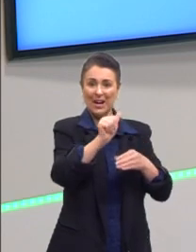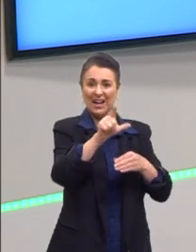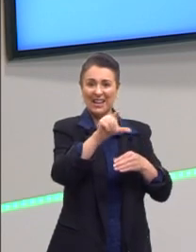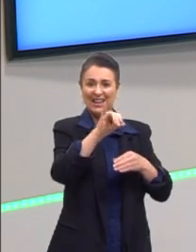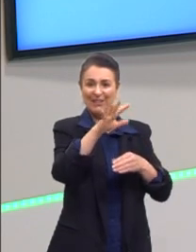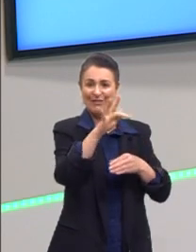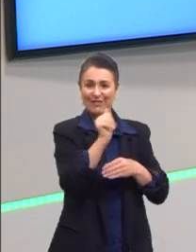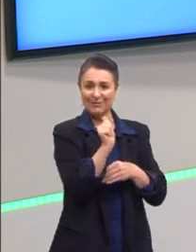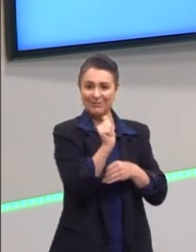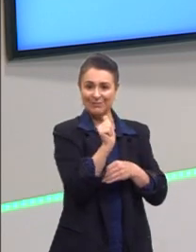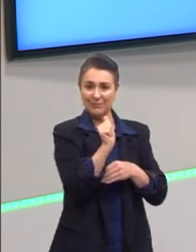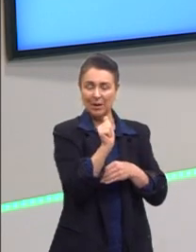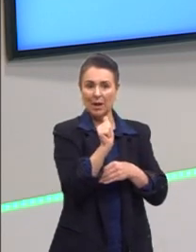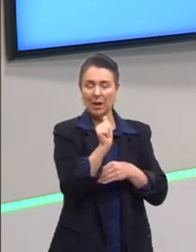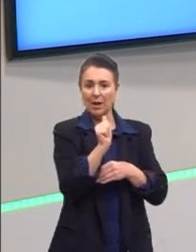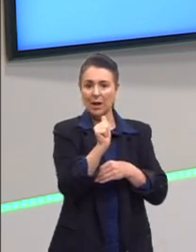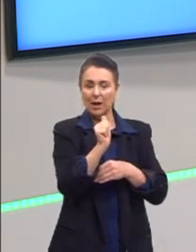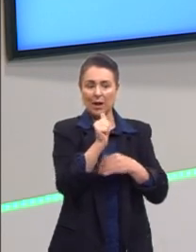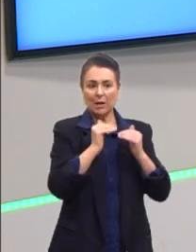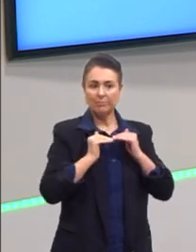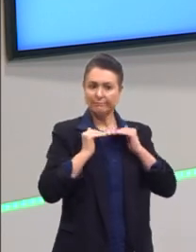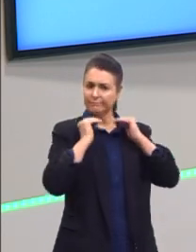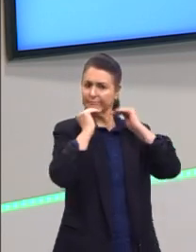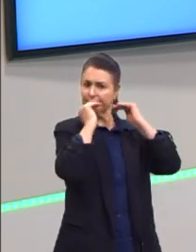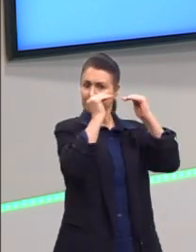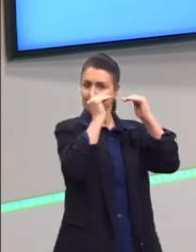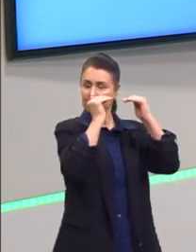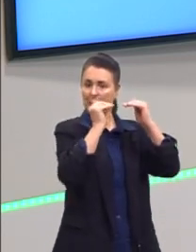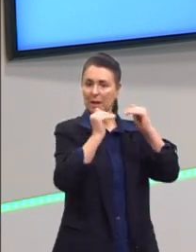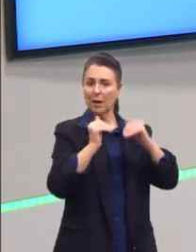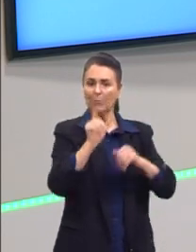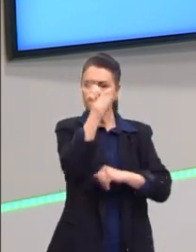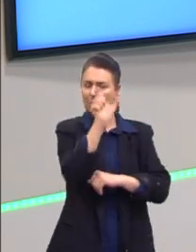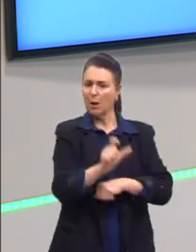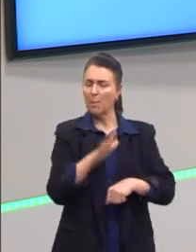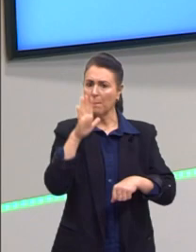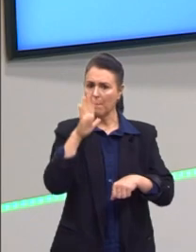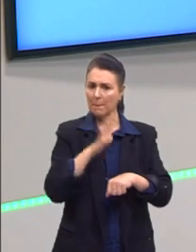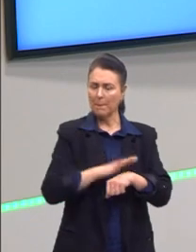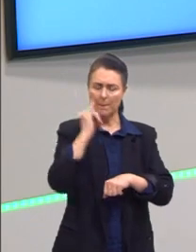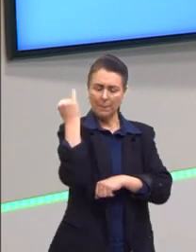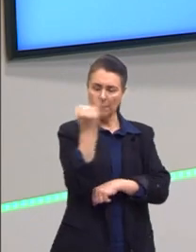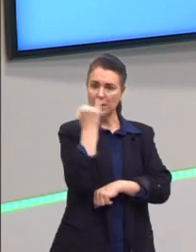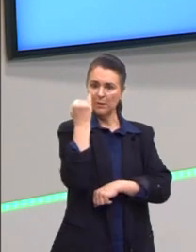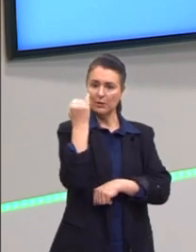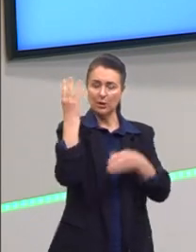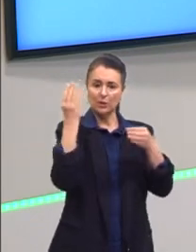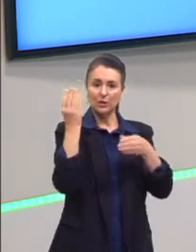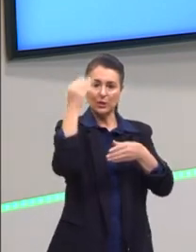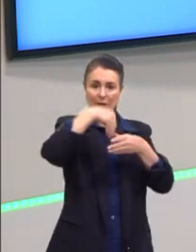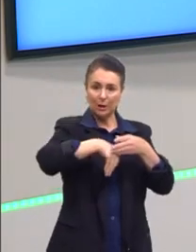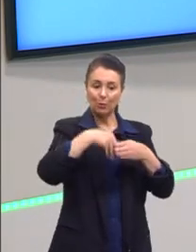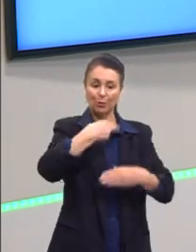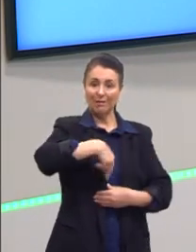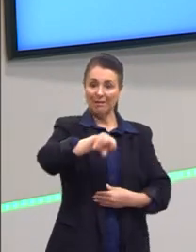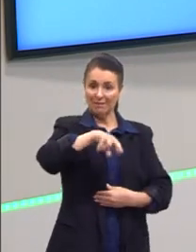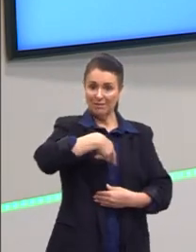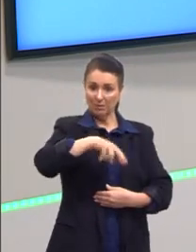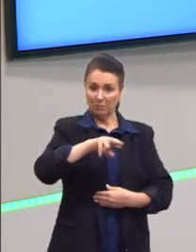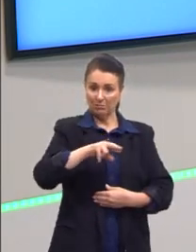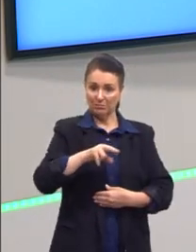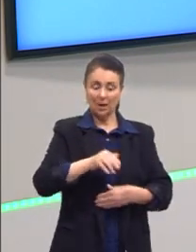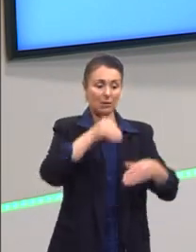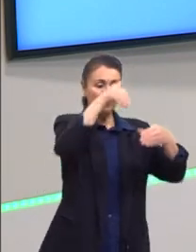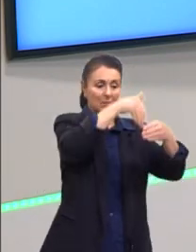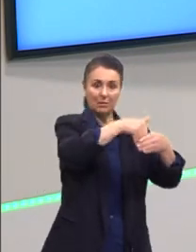fosse o papa deles, o maioral, a pessoa mais elevada dentro da sua religião, ser eleito